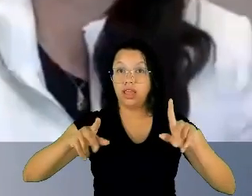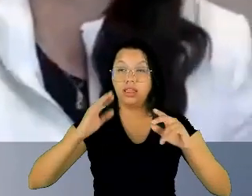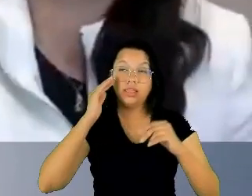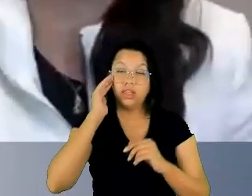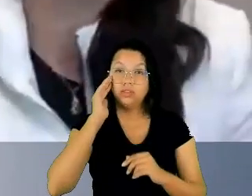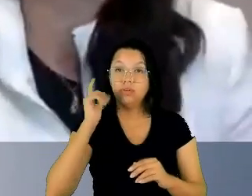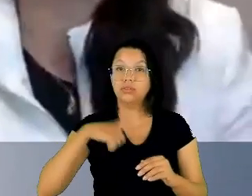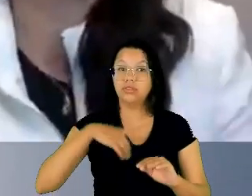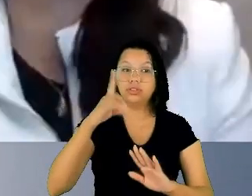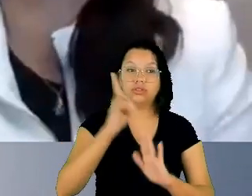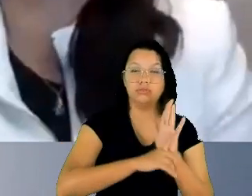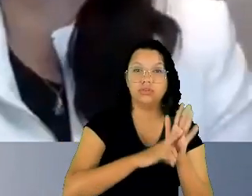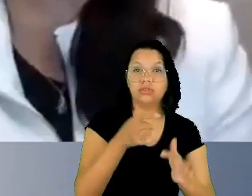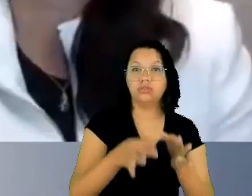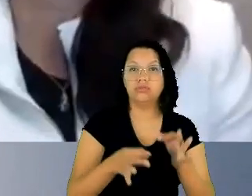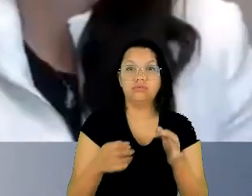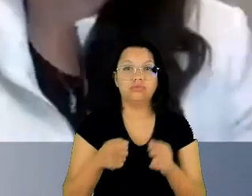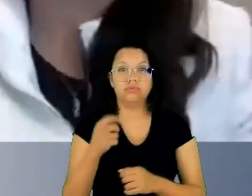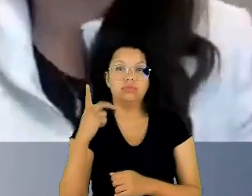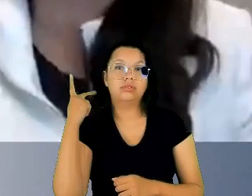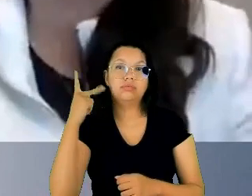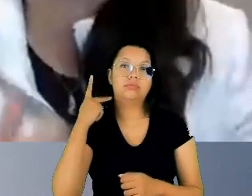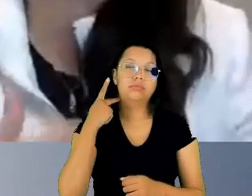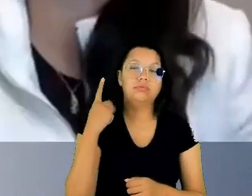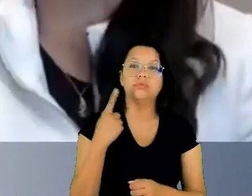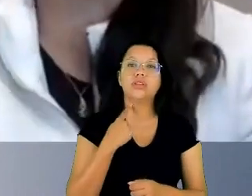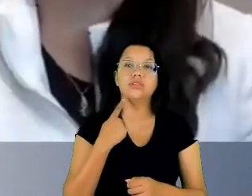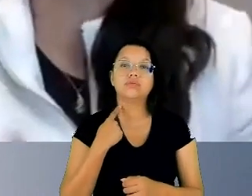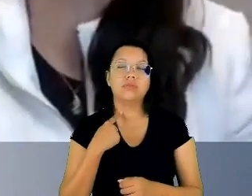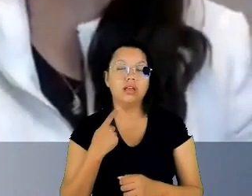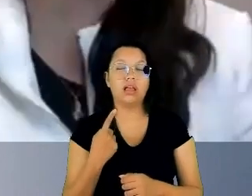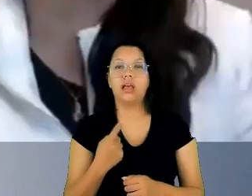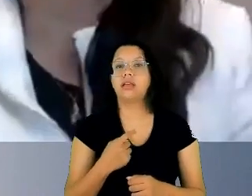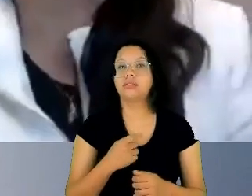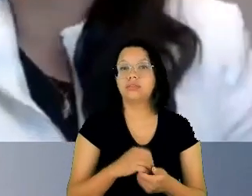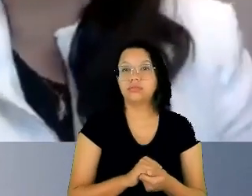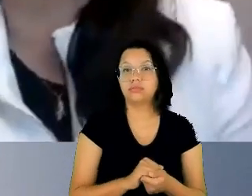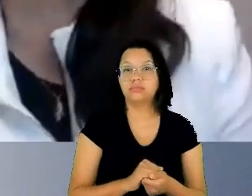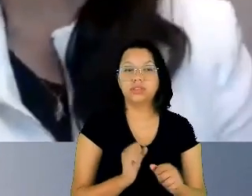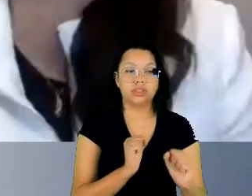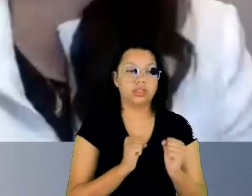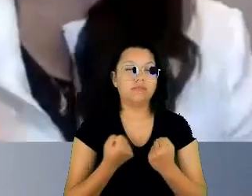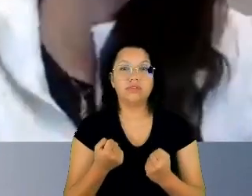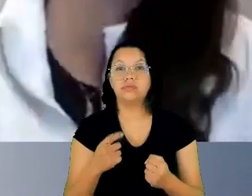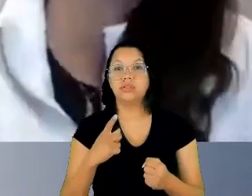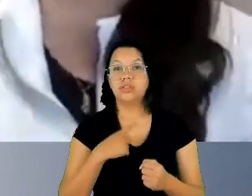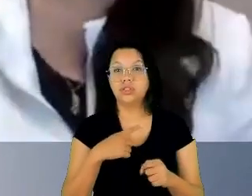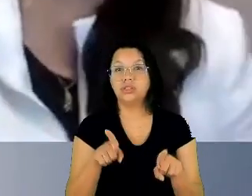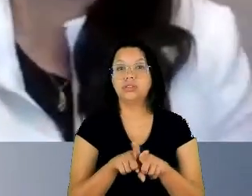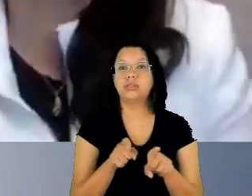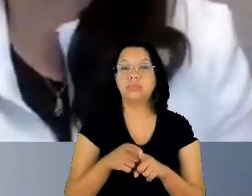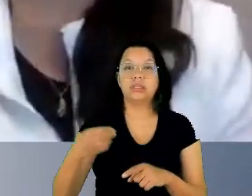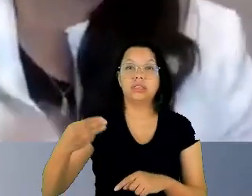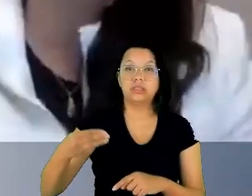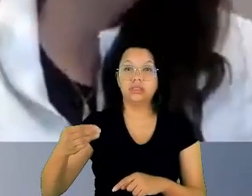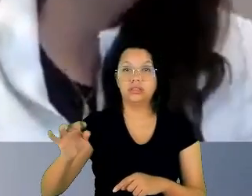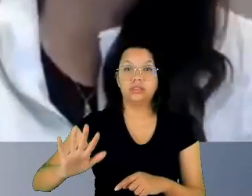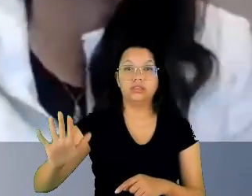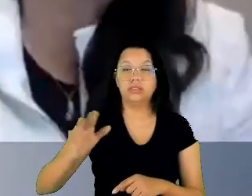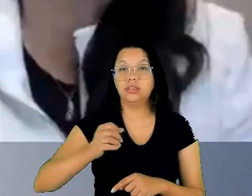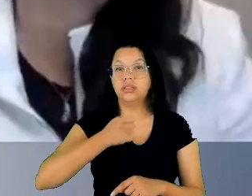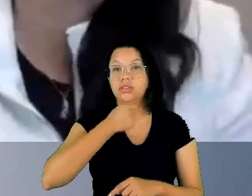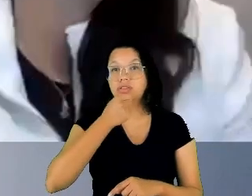promotoras, advogadas, defensoras, mas havia também terceirizadas, publicitárias, jornalistas, mulheres brancas e negras,